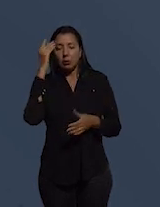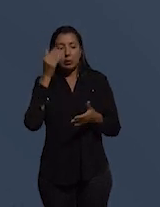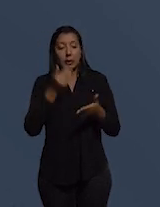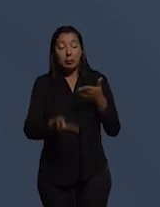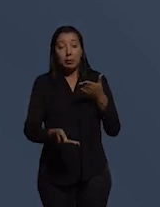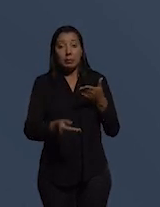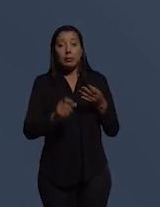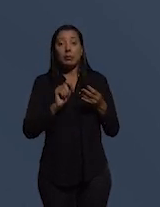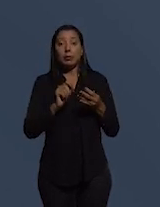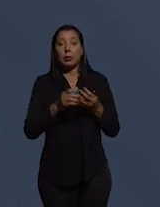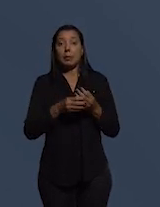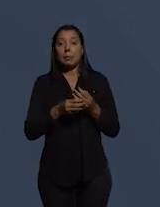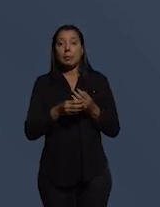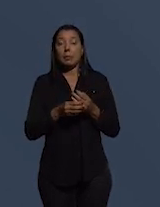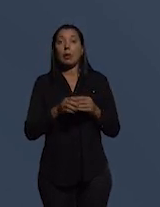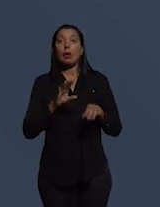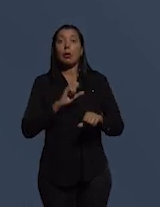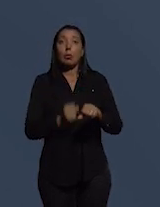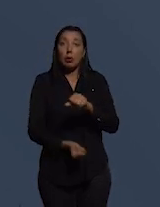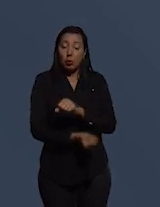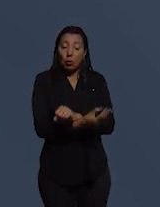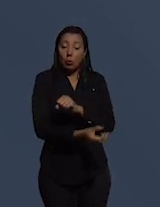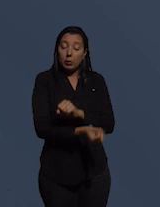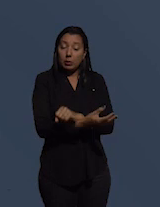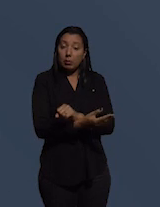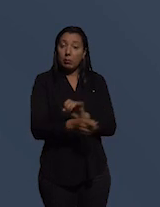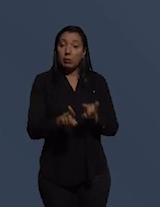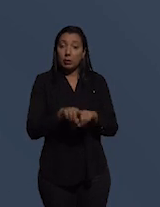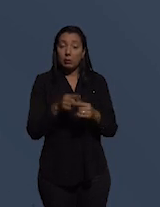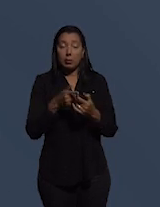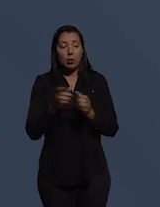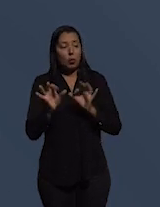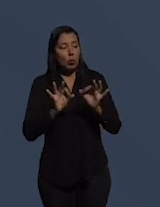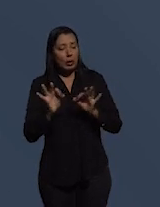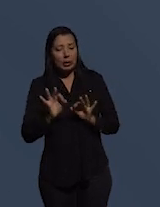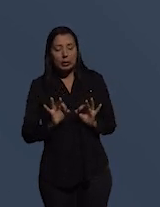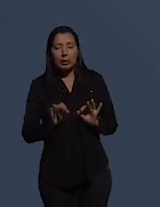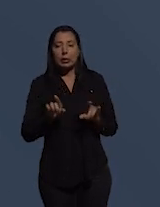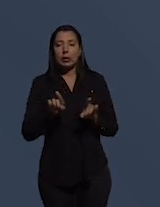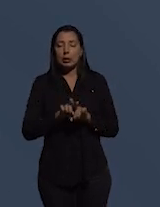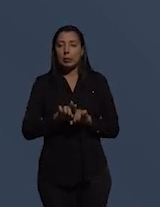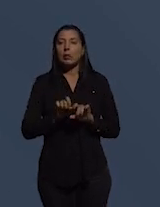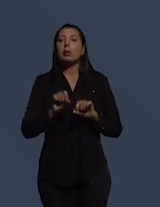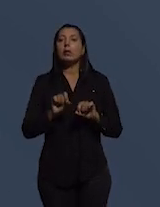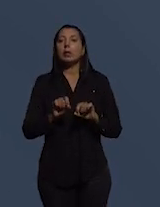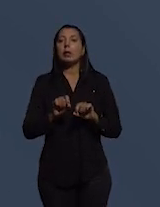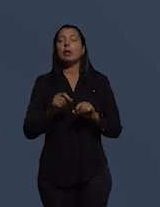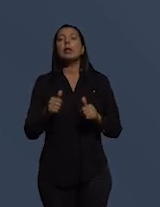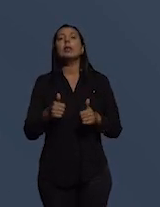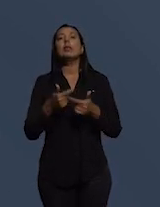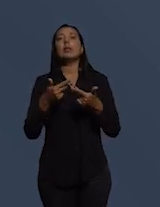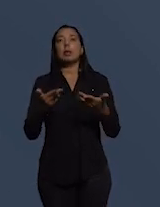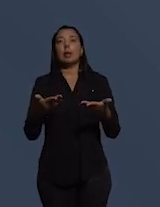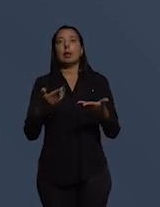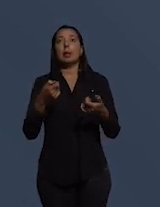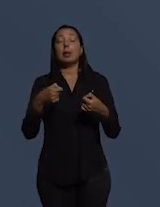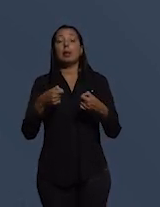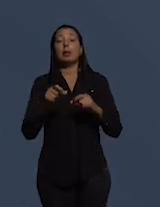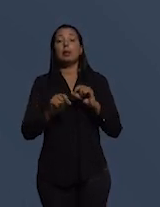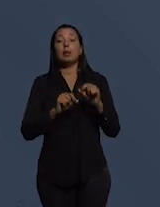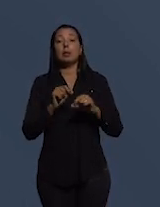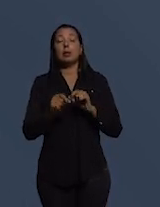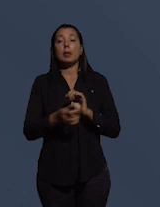com a corrupção e organizá-las em uma colisão e essa coalizão tem que ser